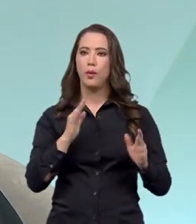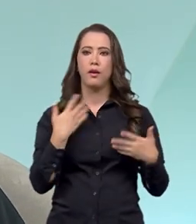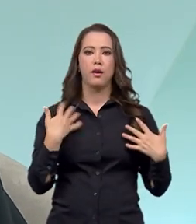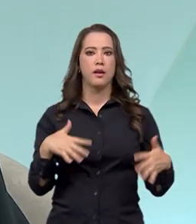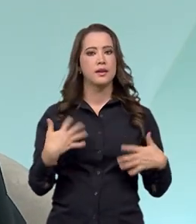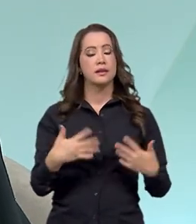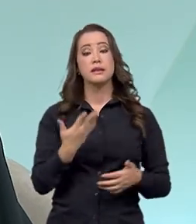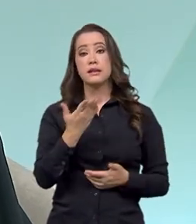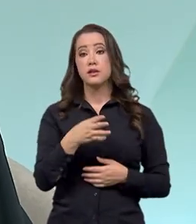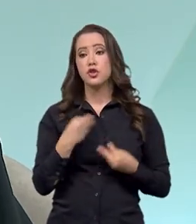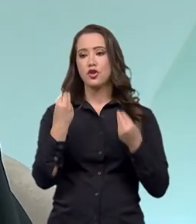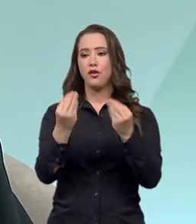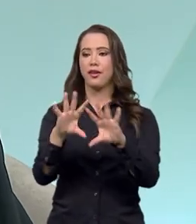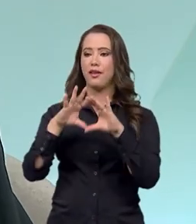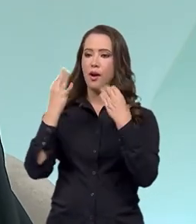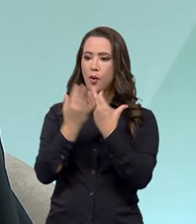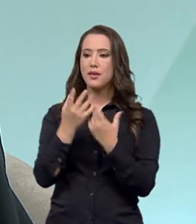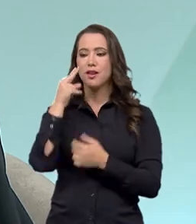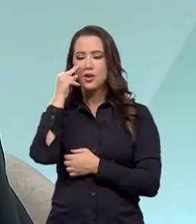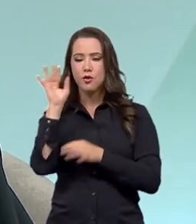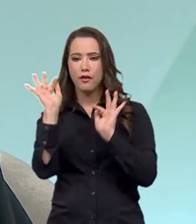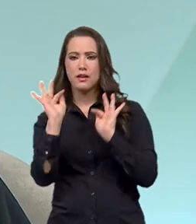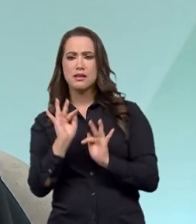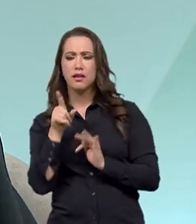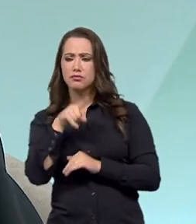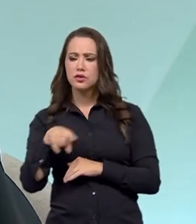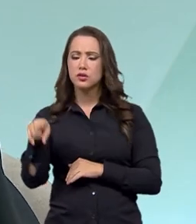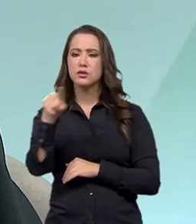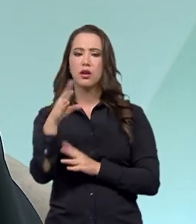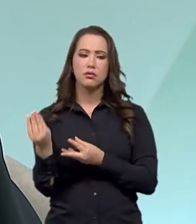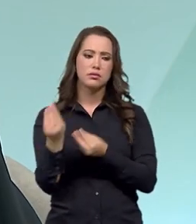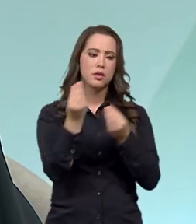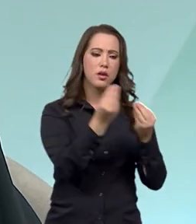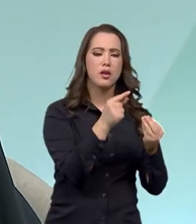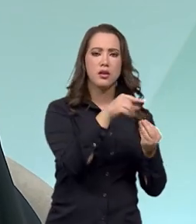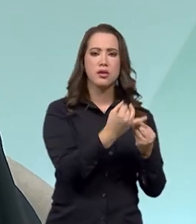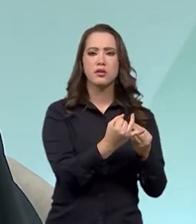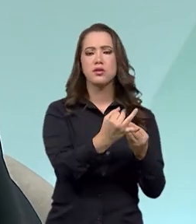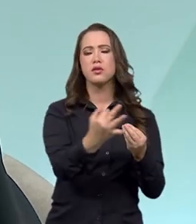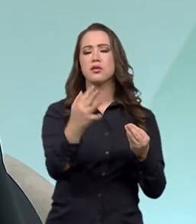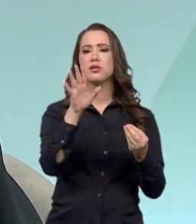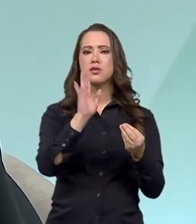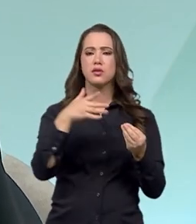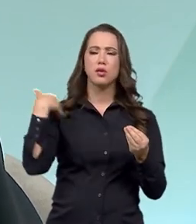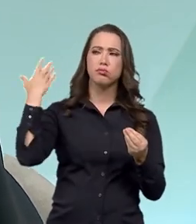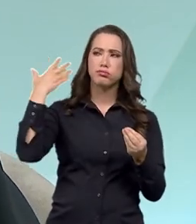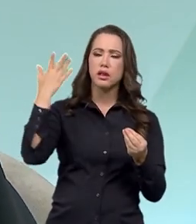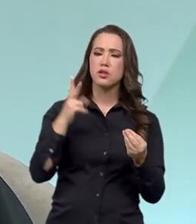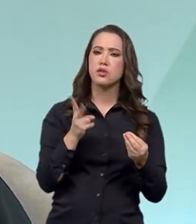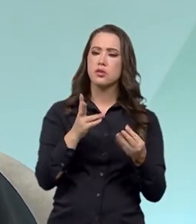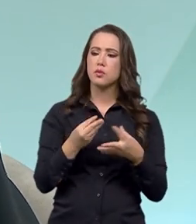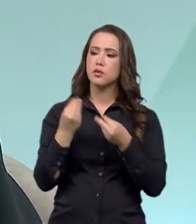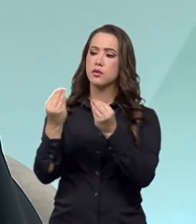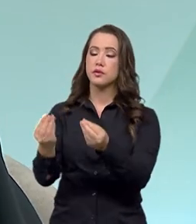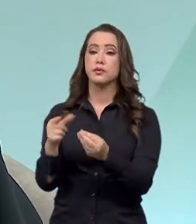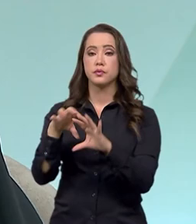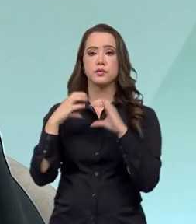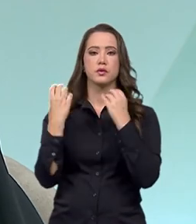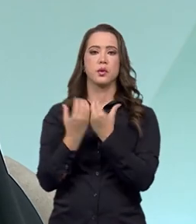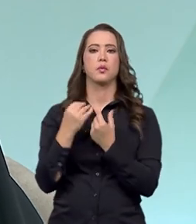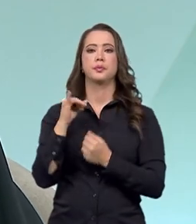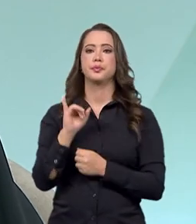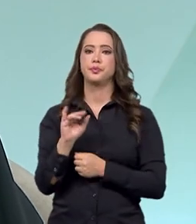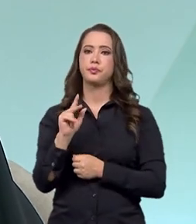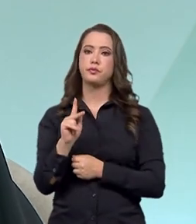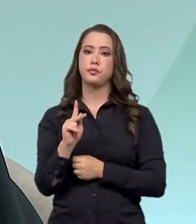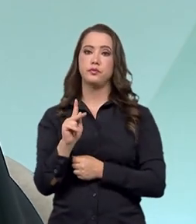gente poder entregar a comunidade, como temos feito há muito tempo, né? Essas entregas no IFAM,